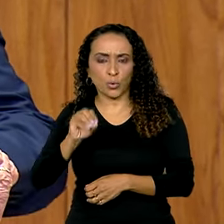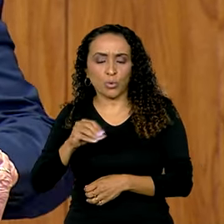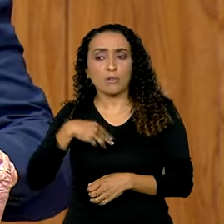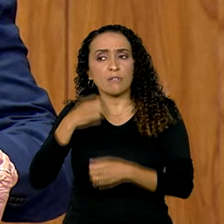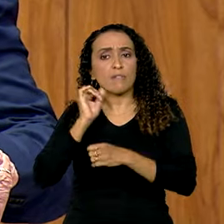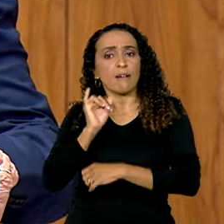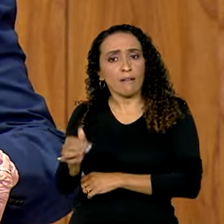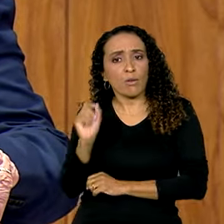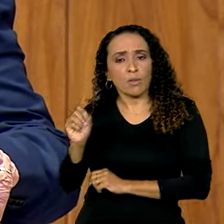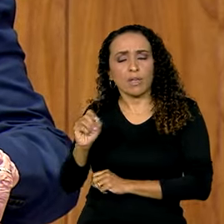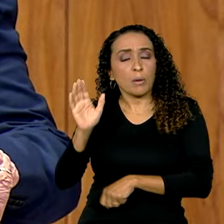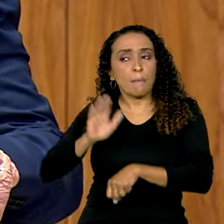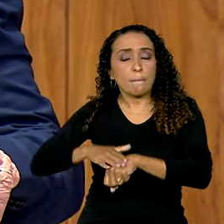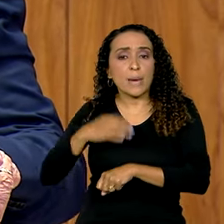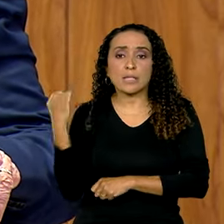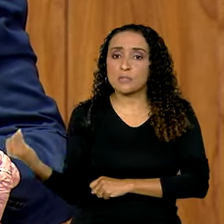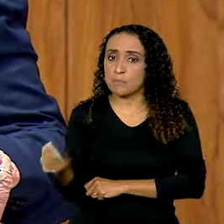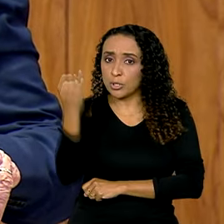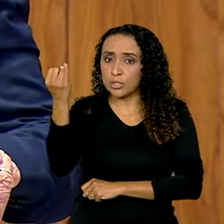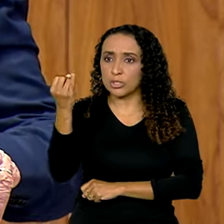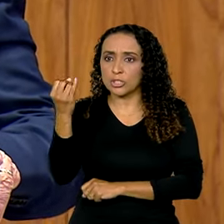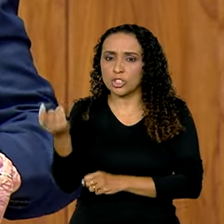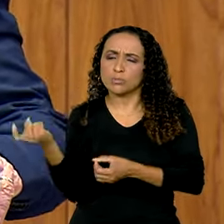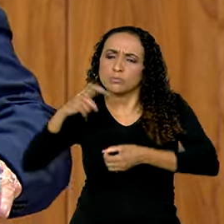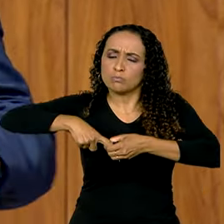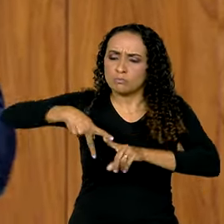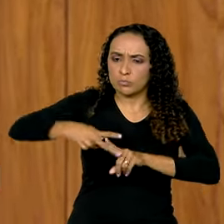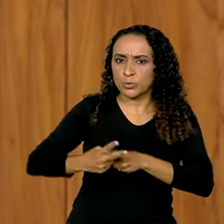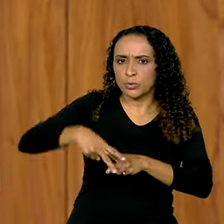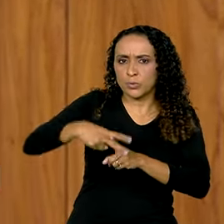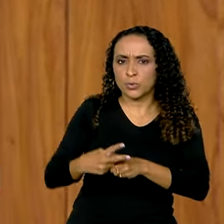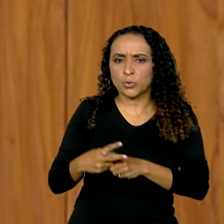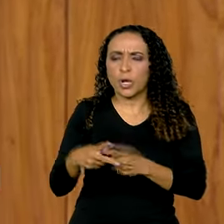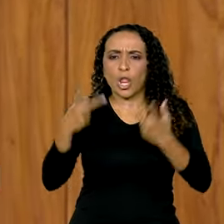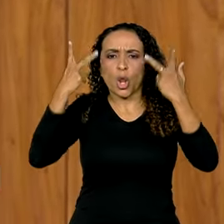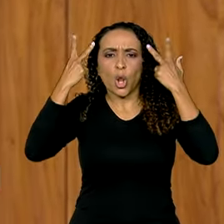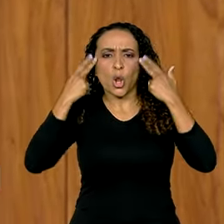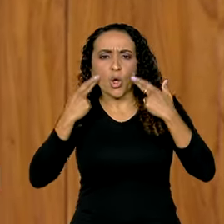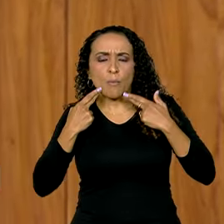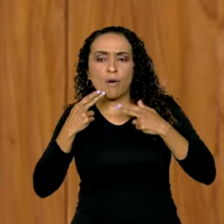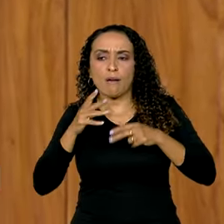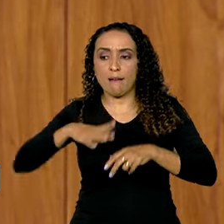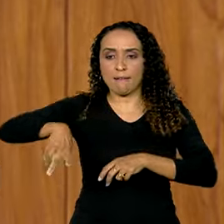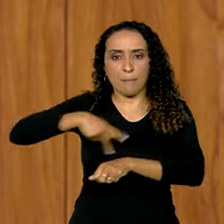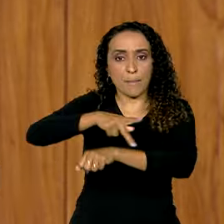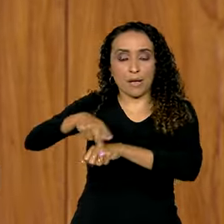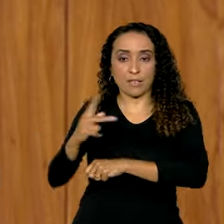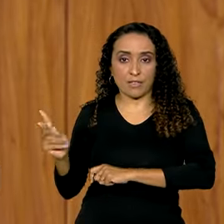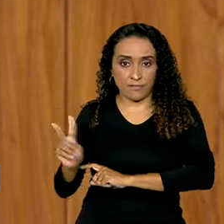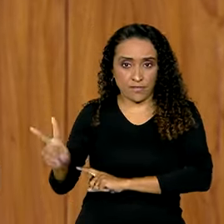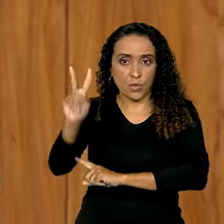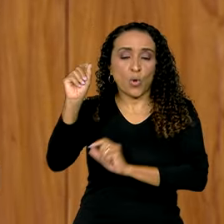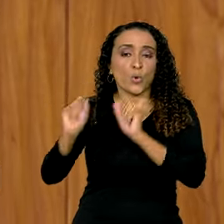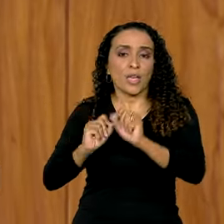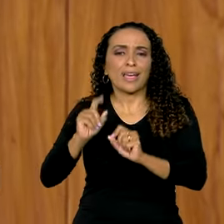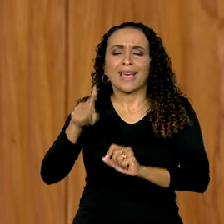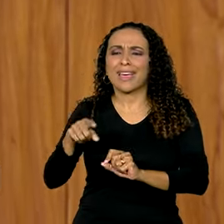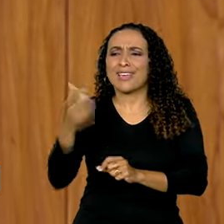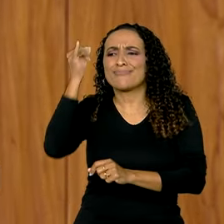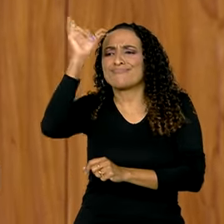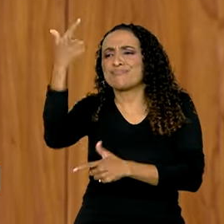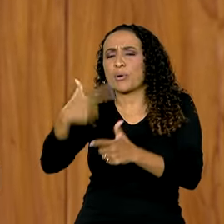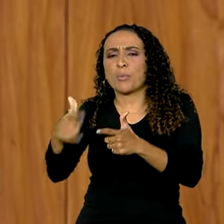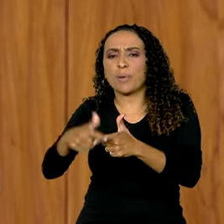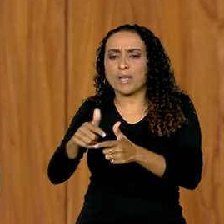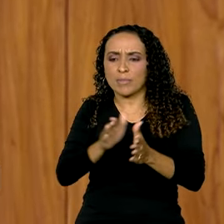Maduro que a coisa mais importante para restabelecer a normalidade na Venezuela era não ter problema no